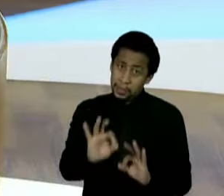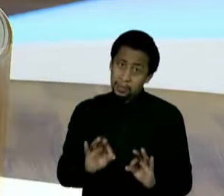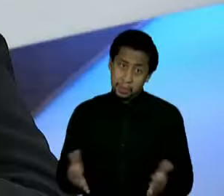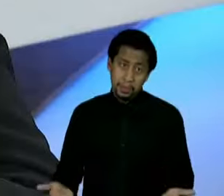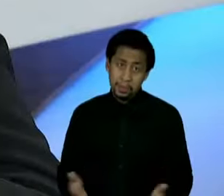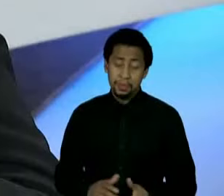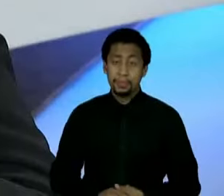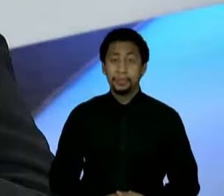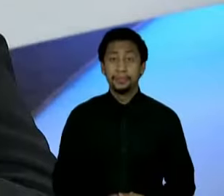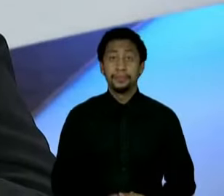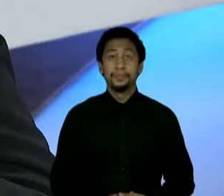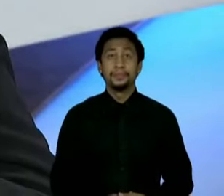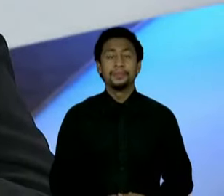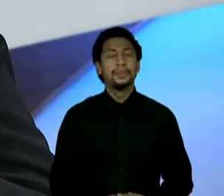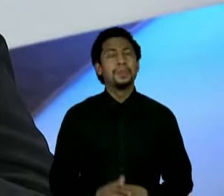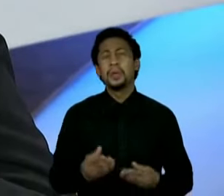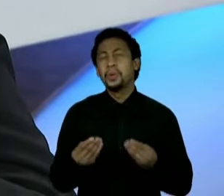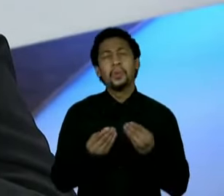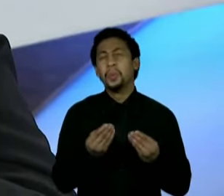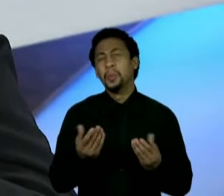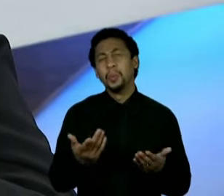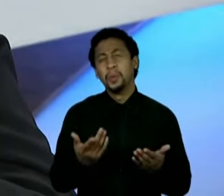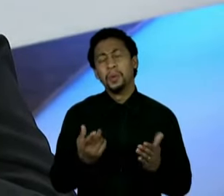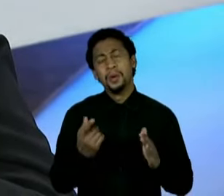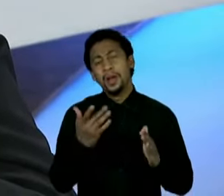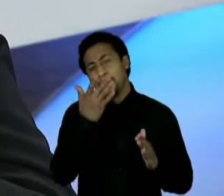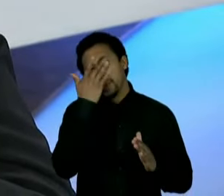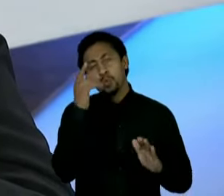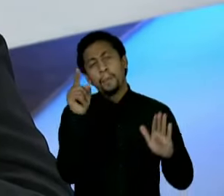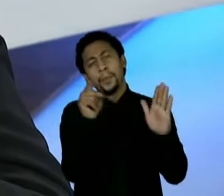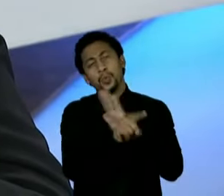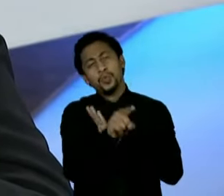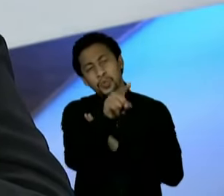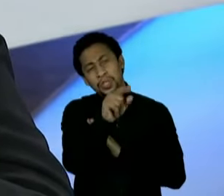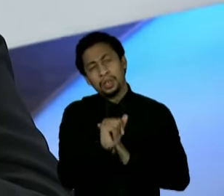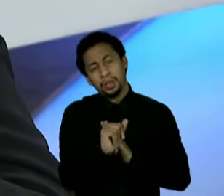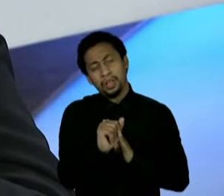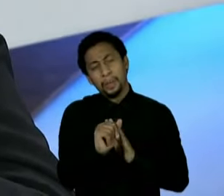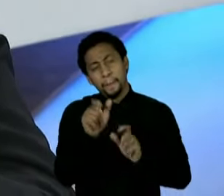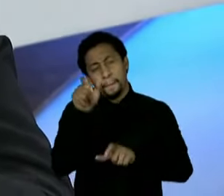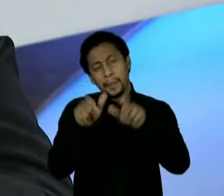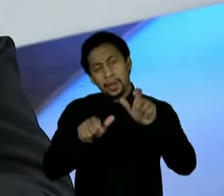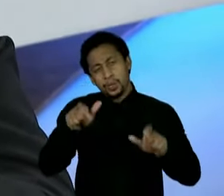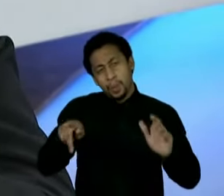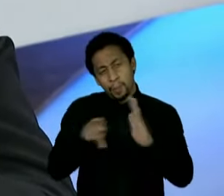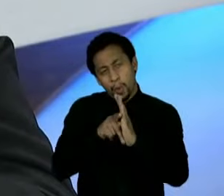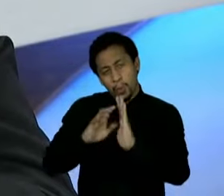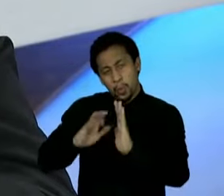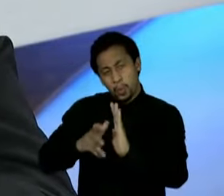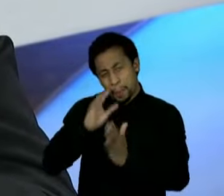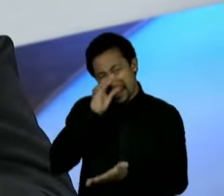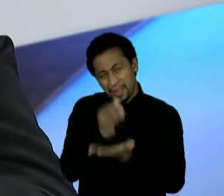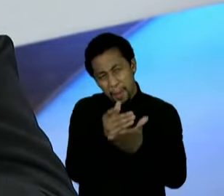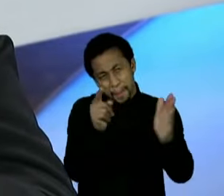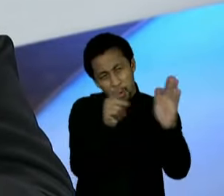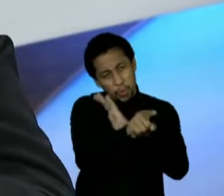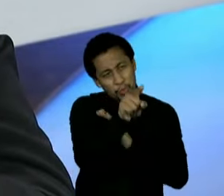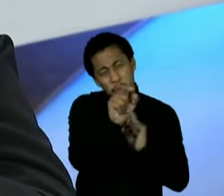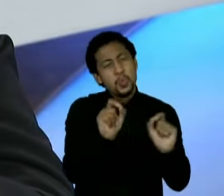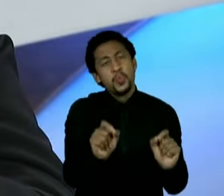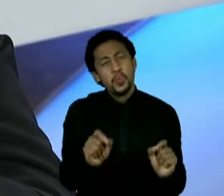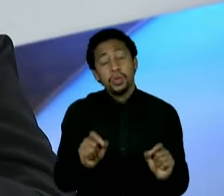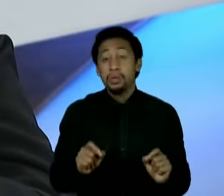Mas como é que foi essa sondagem? Porque o PSDB sondou o senhor... Nós temos amigos comuns.